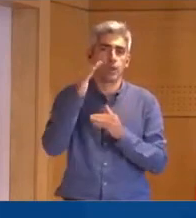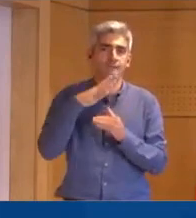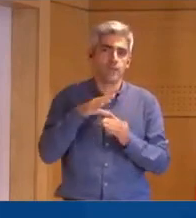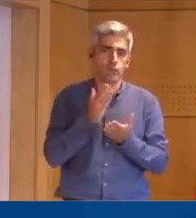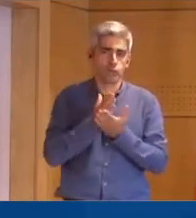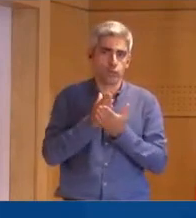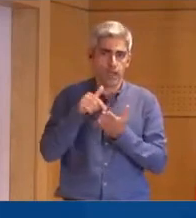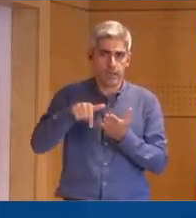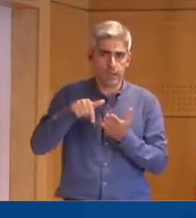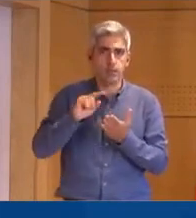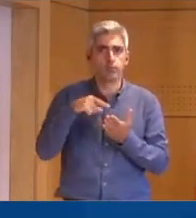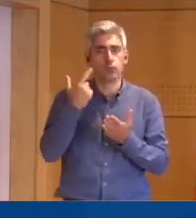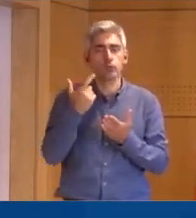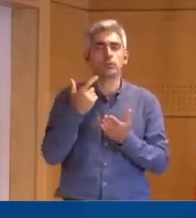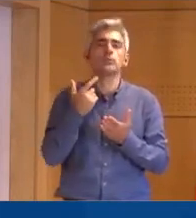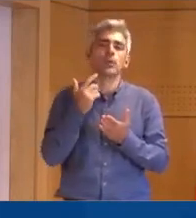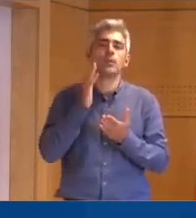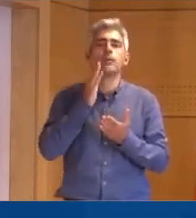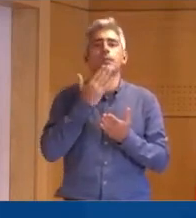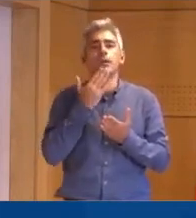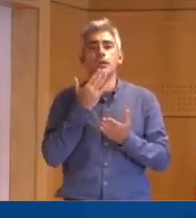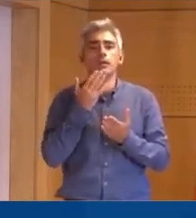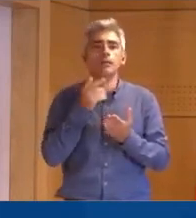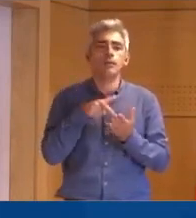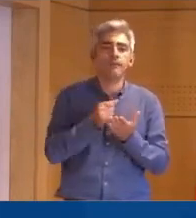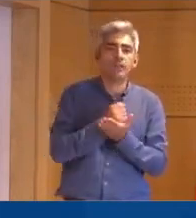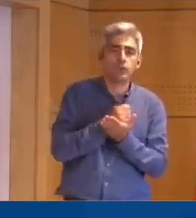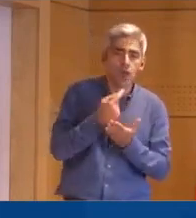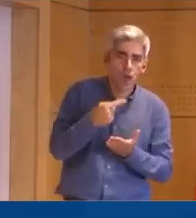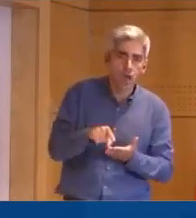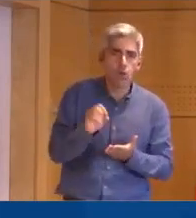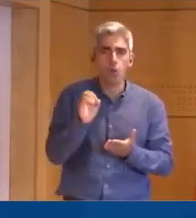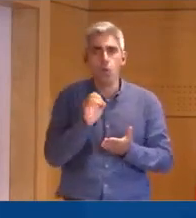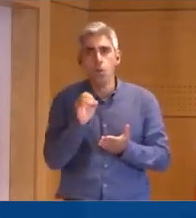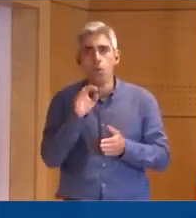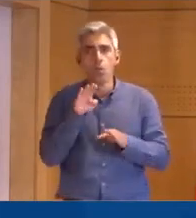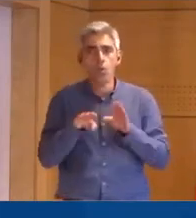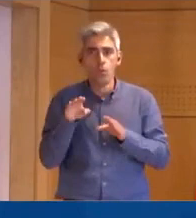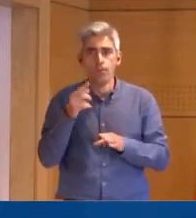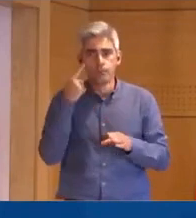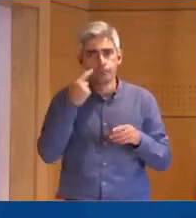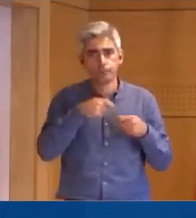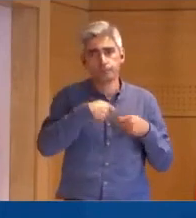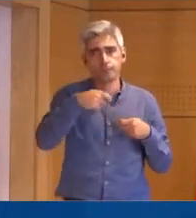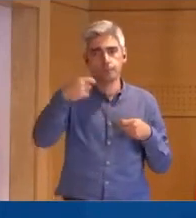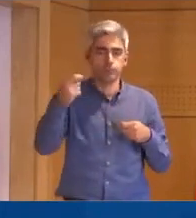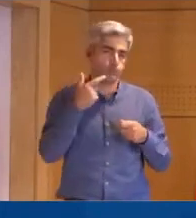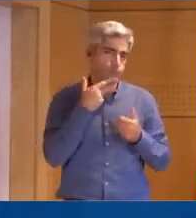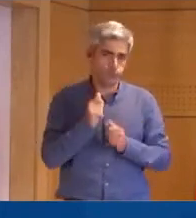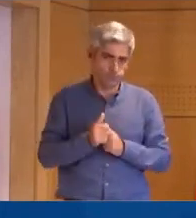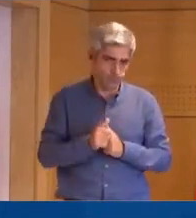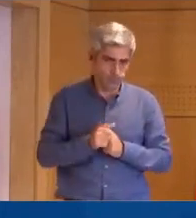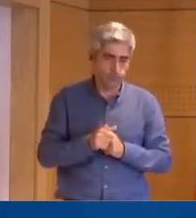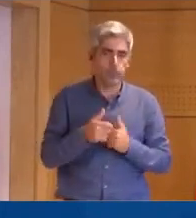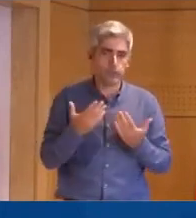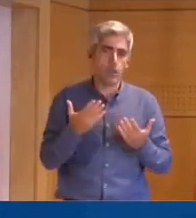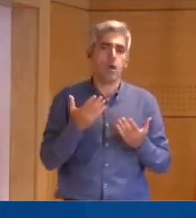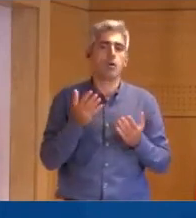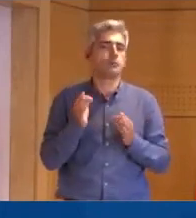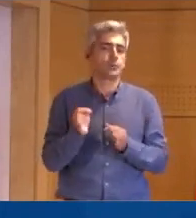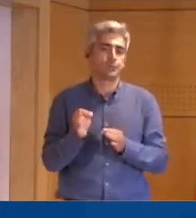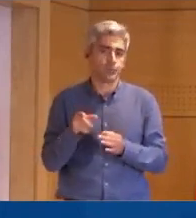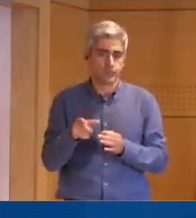aqui estudar e estejam dependentes deste visto durante muito tempo. E por isso mesmo passa a ser